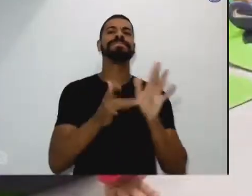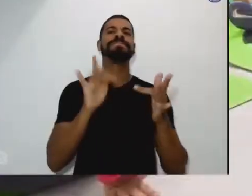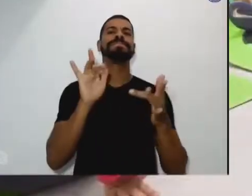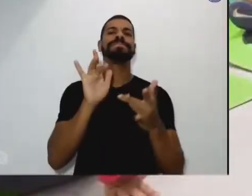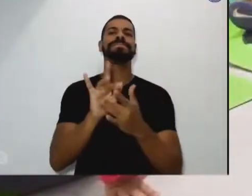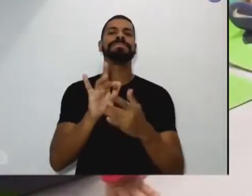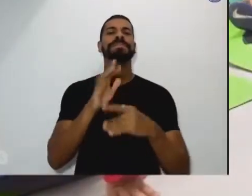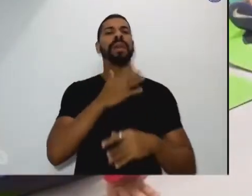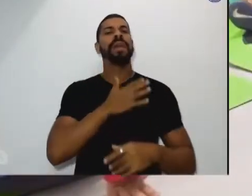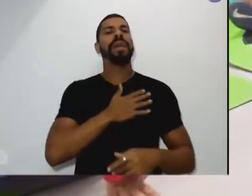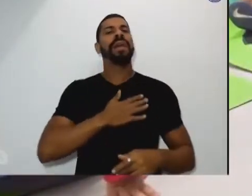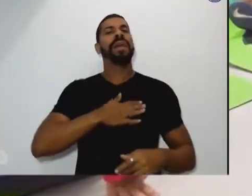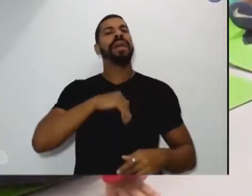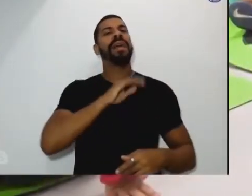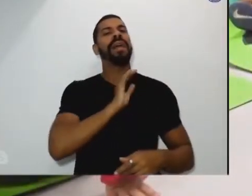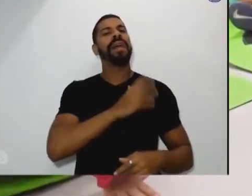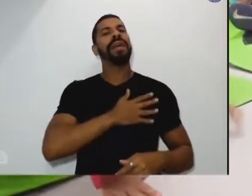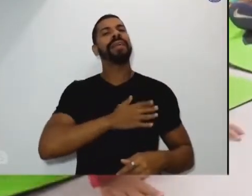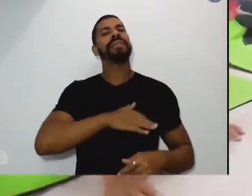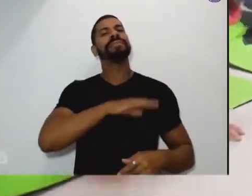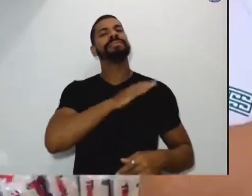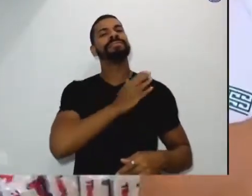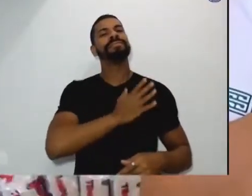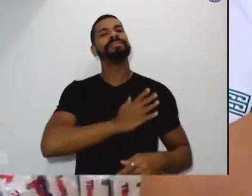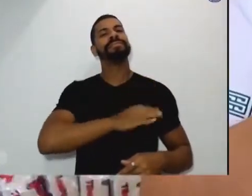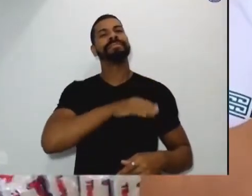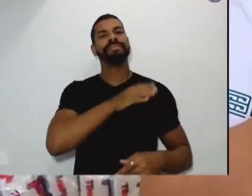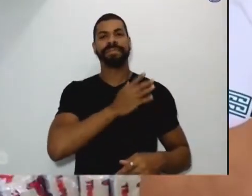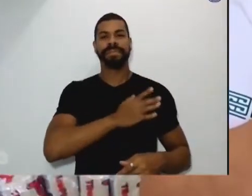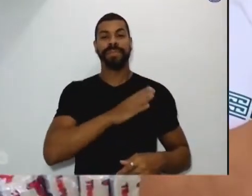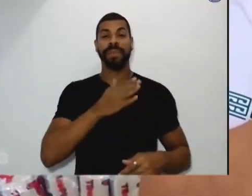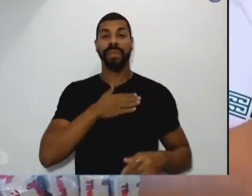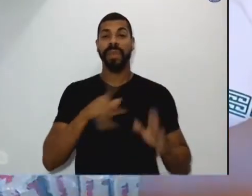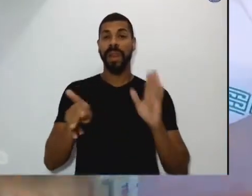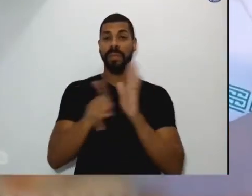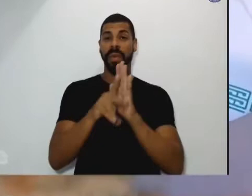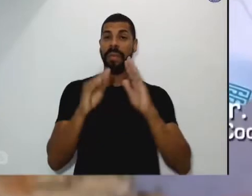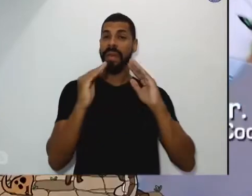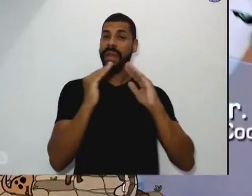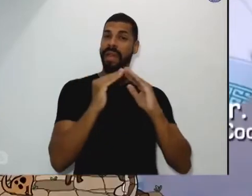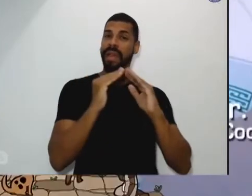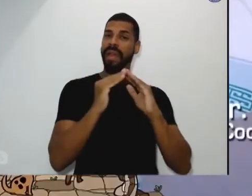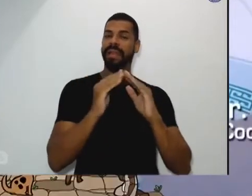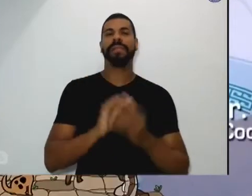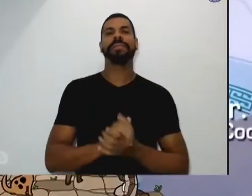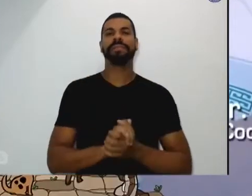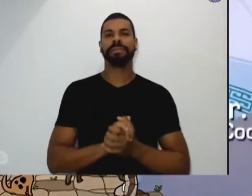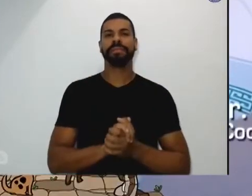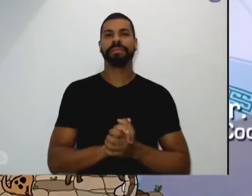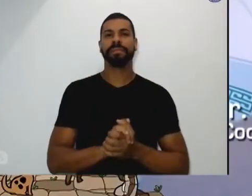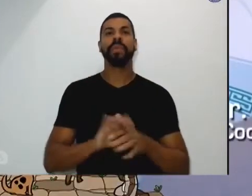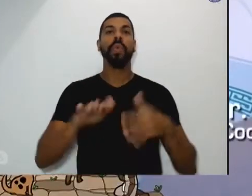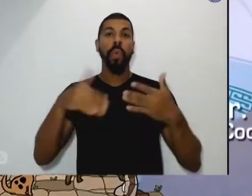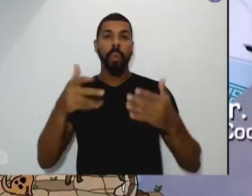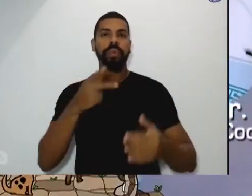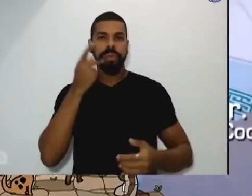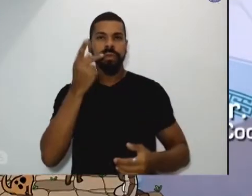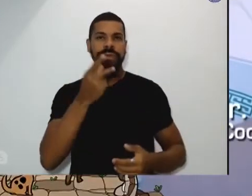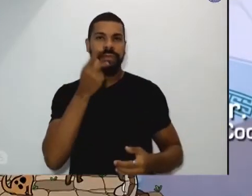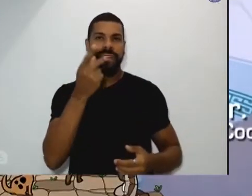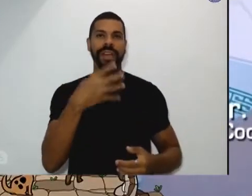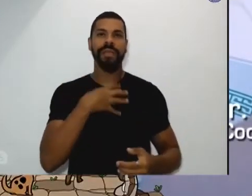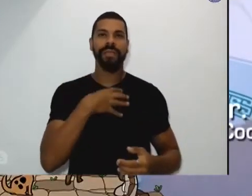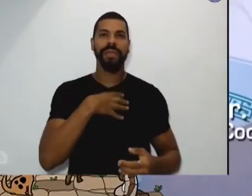lar e de uma pátria em nossa casa comum. Quando a gente fala dessa realidade da migração